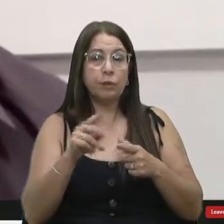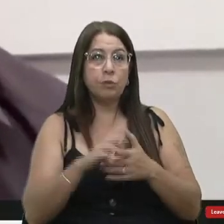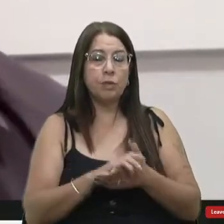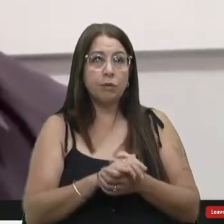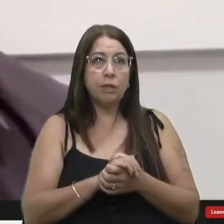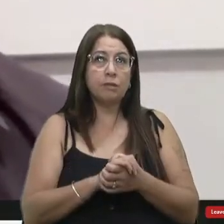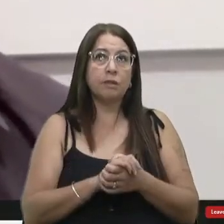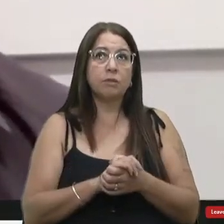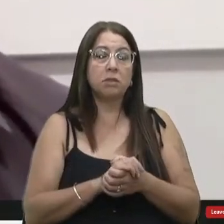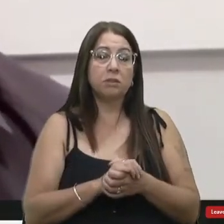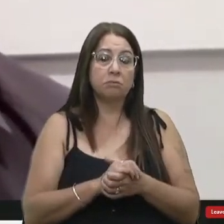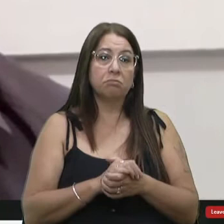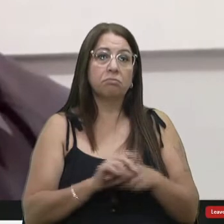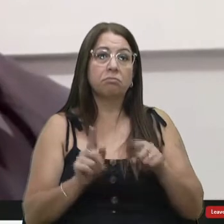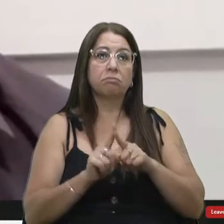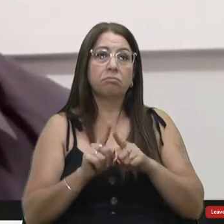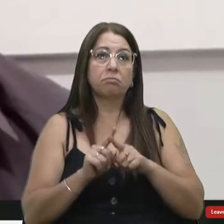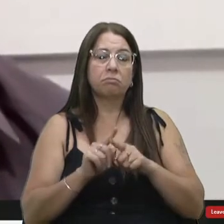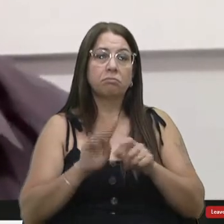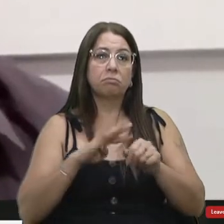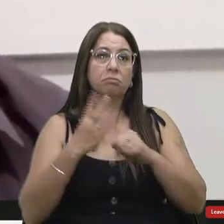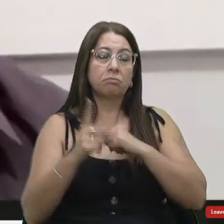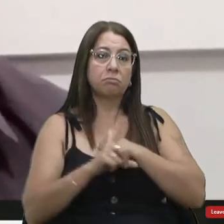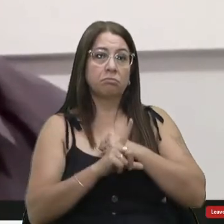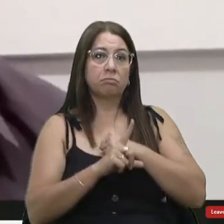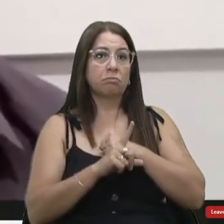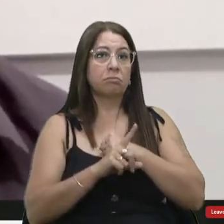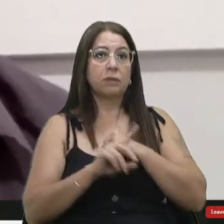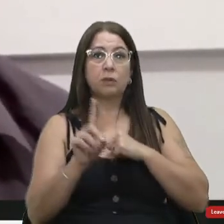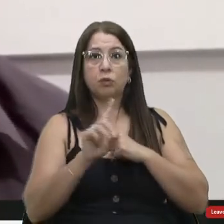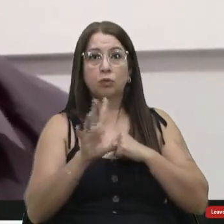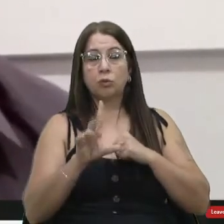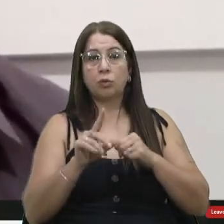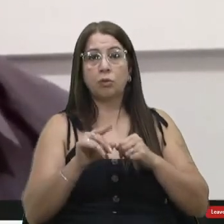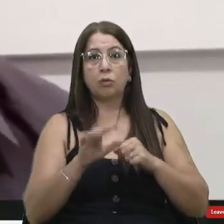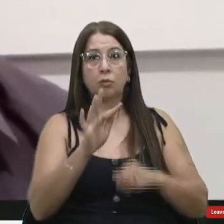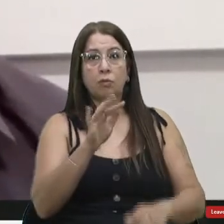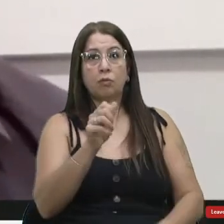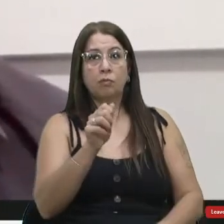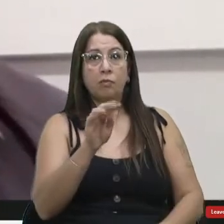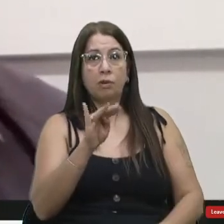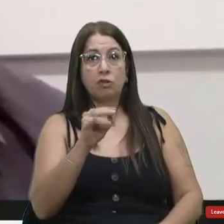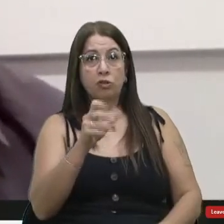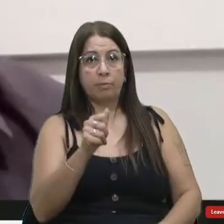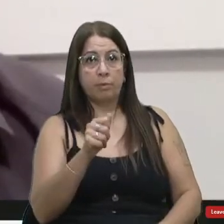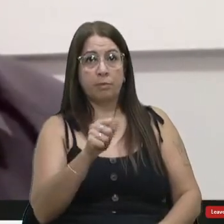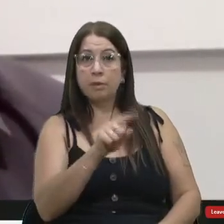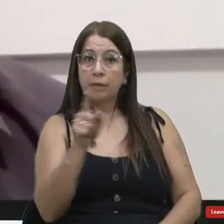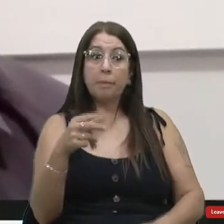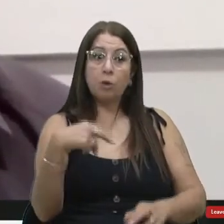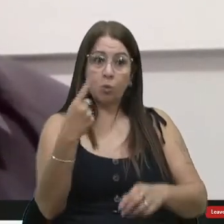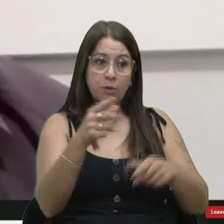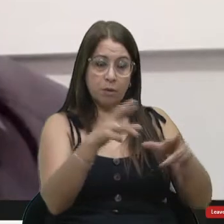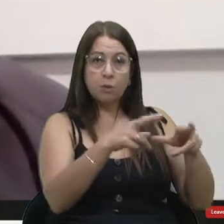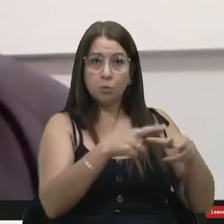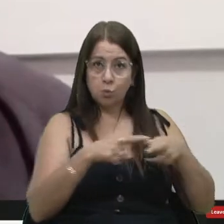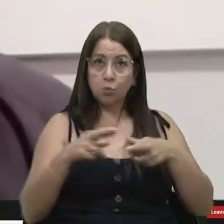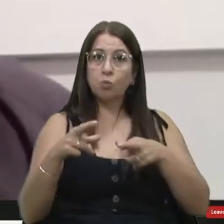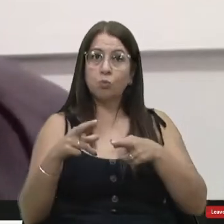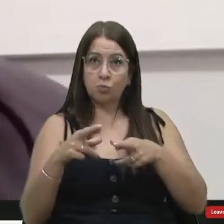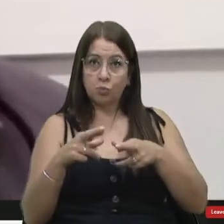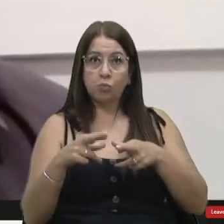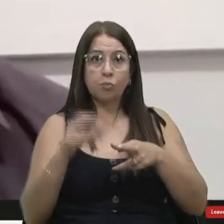que o mateamento não saiu só do Fátima Baixa, saiu de várias pessoas aqui da região pra resolver.